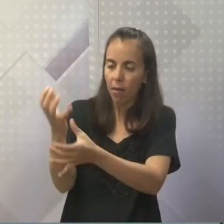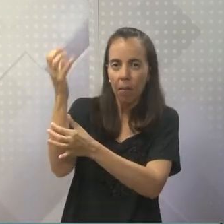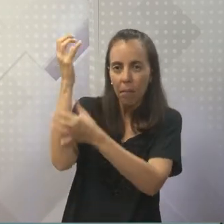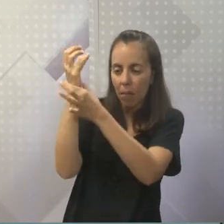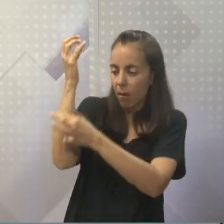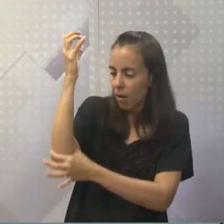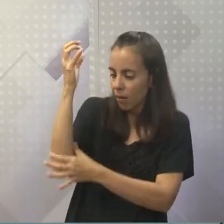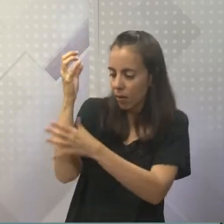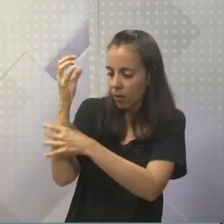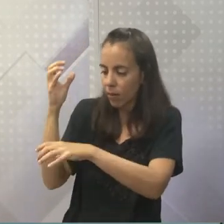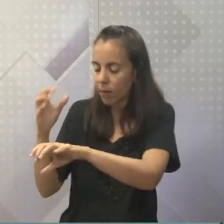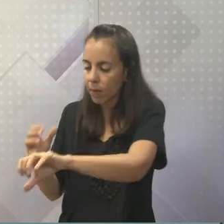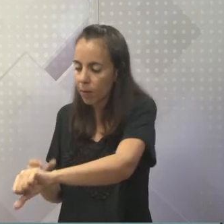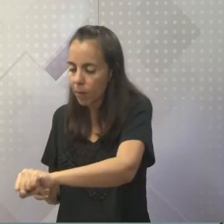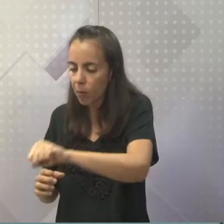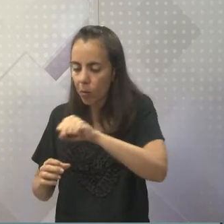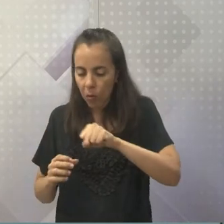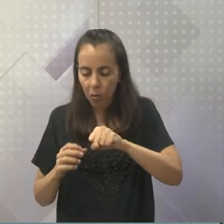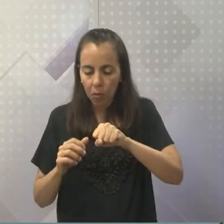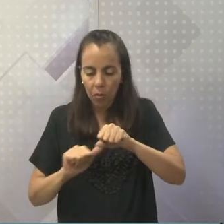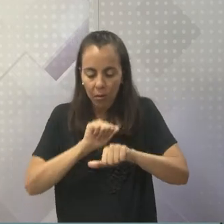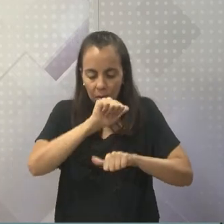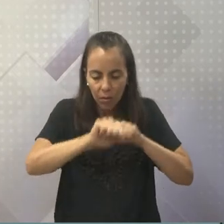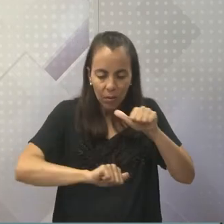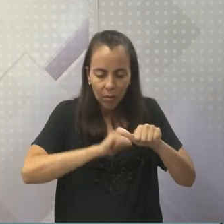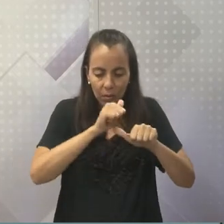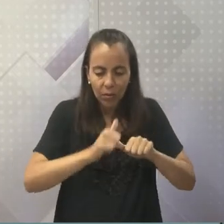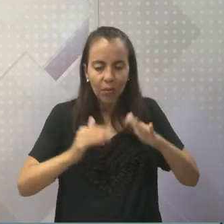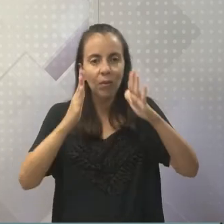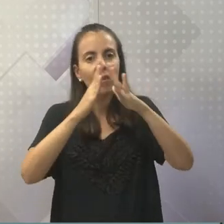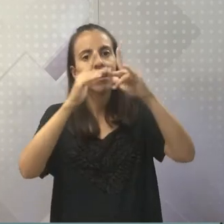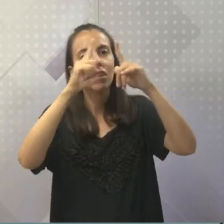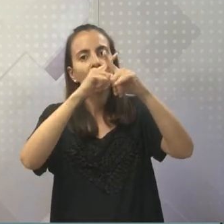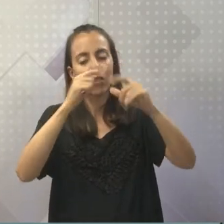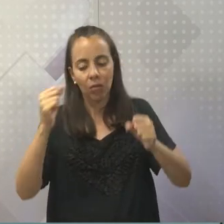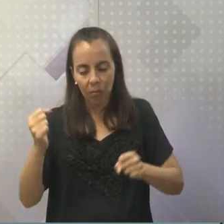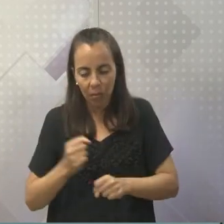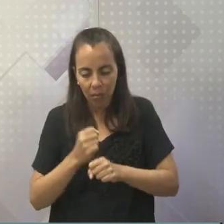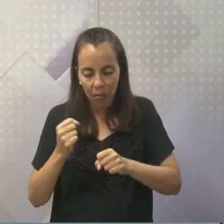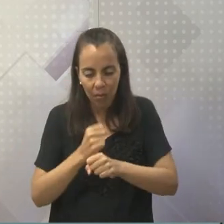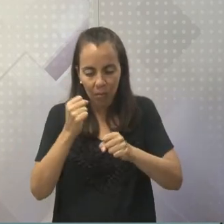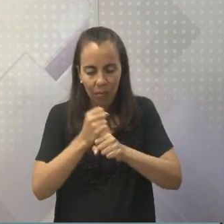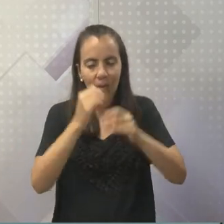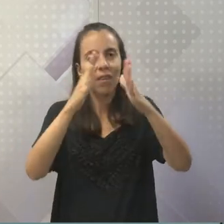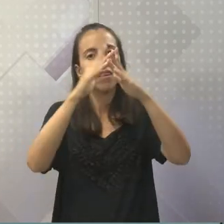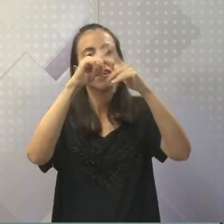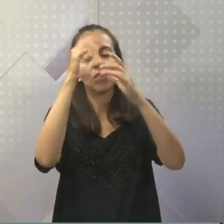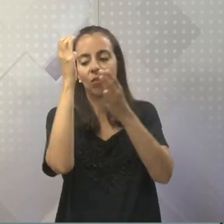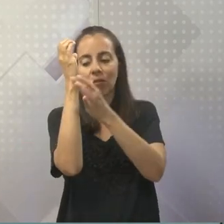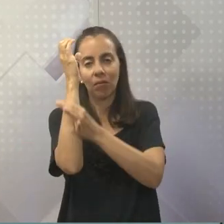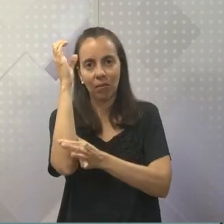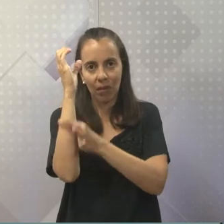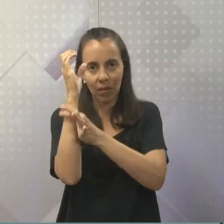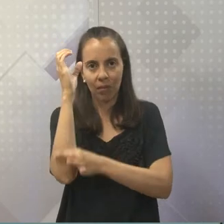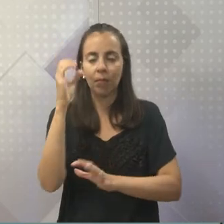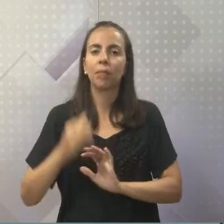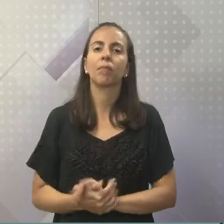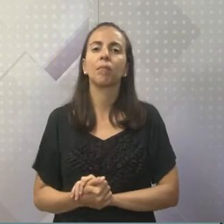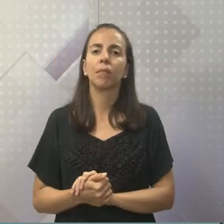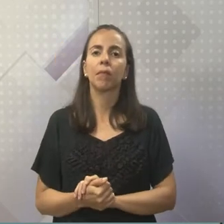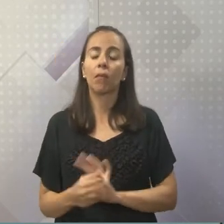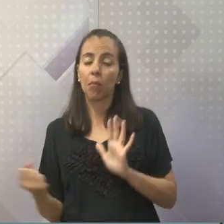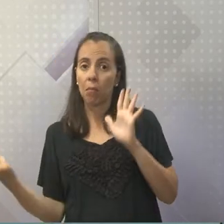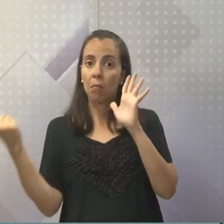bonita, gigantesca, ele construiu uma capela de madeira. E esse fato marcou o